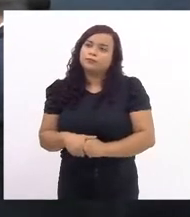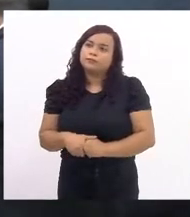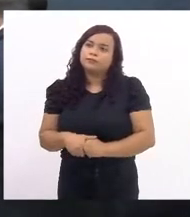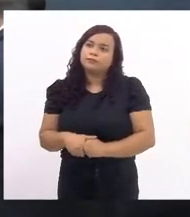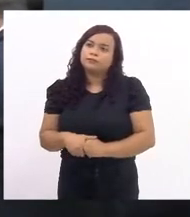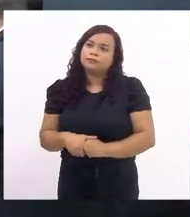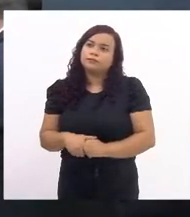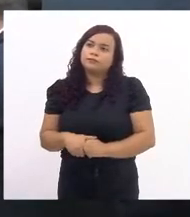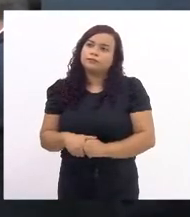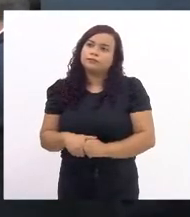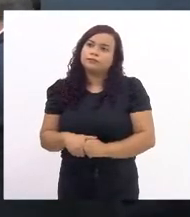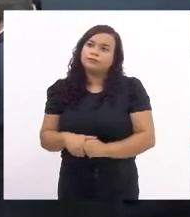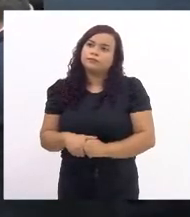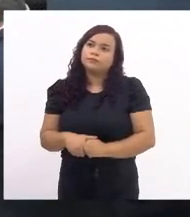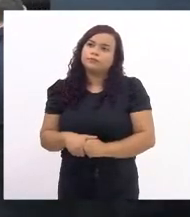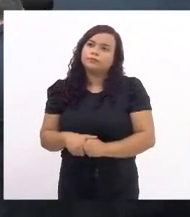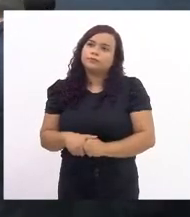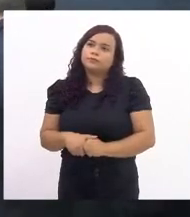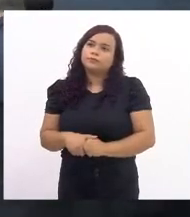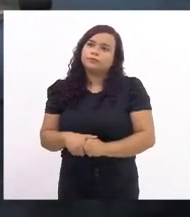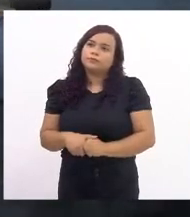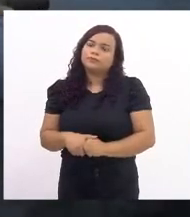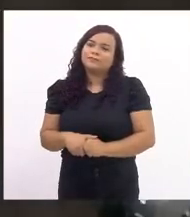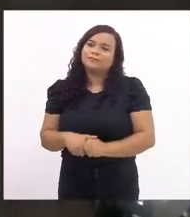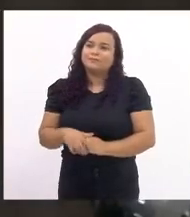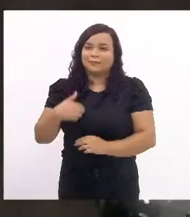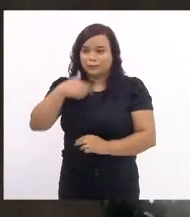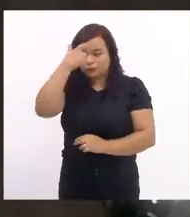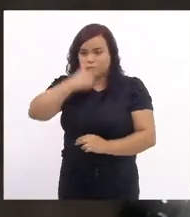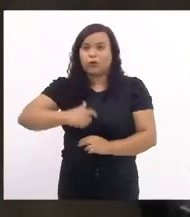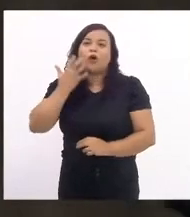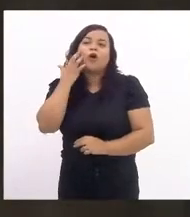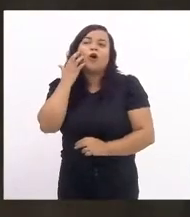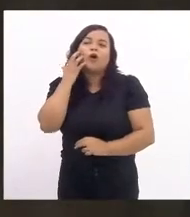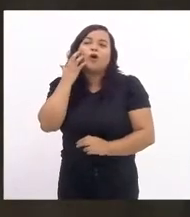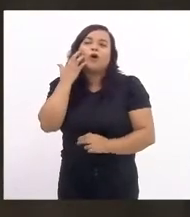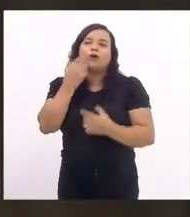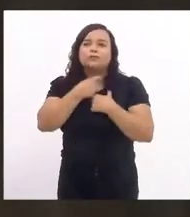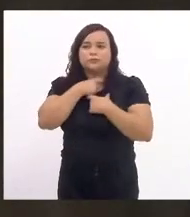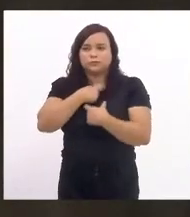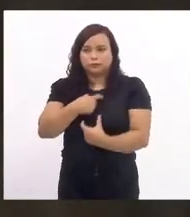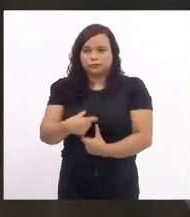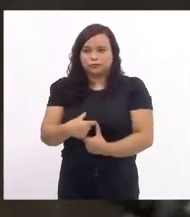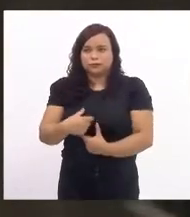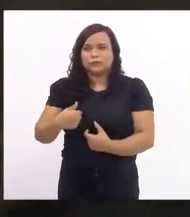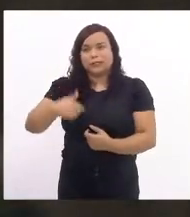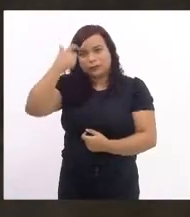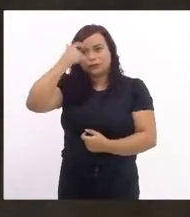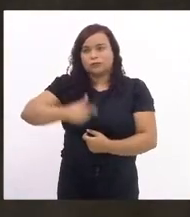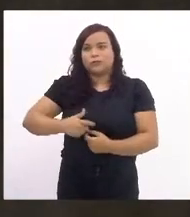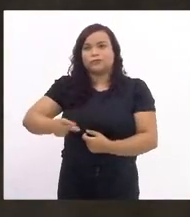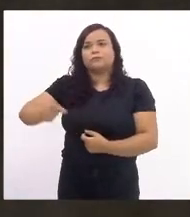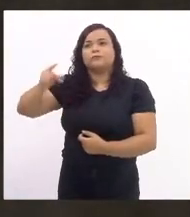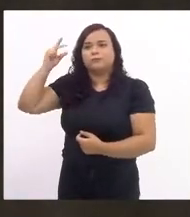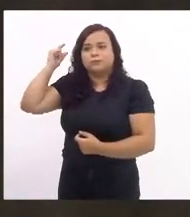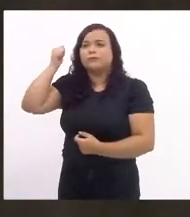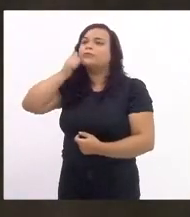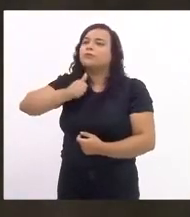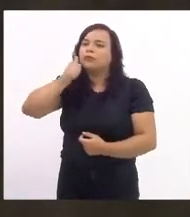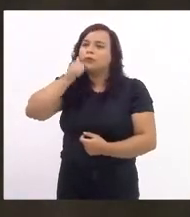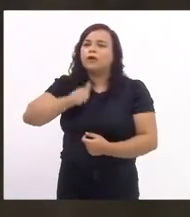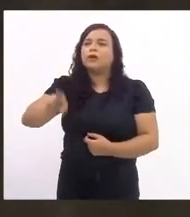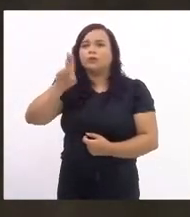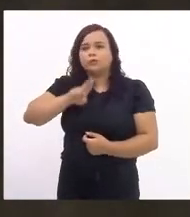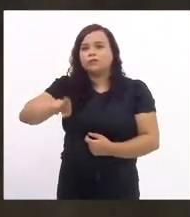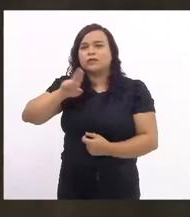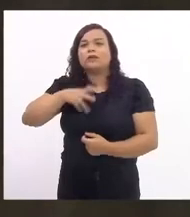Senhora Presidente, parecer favorável de gravata rosa, porque eu sou do tempo que mulheres vestiam rosas e meninos azuis, por mais que queiram subverter essas regras de hoje em